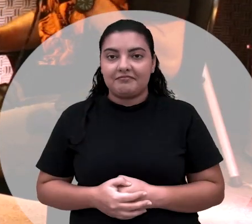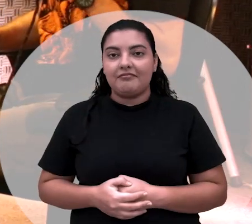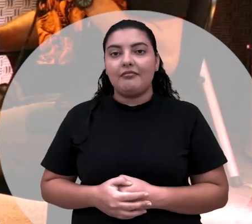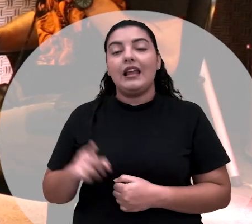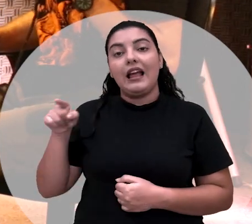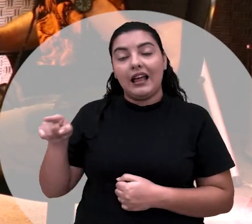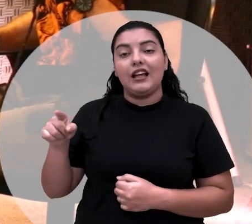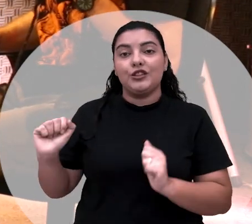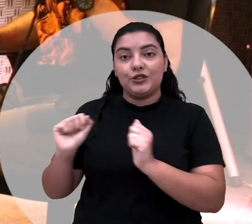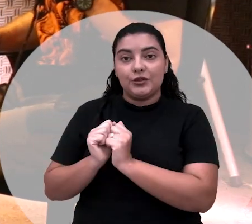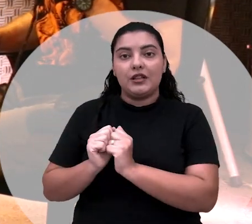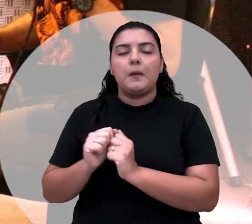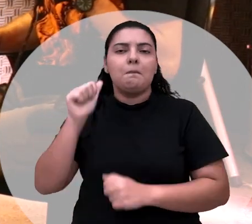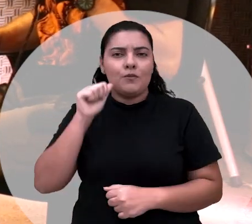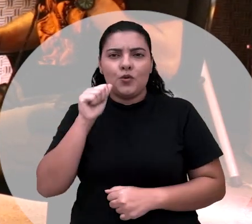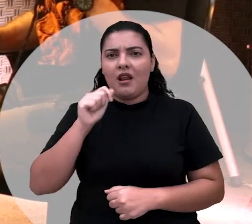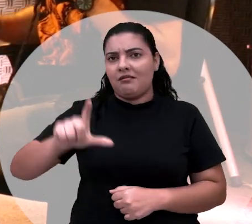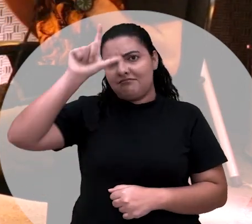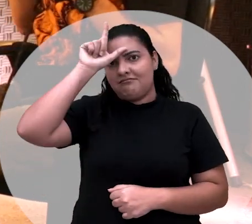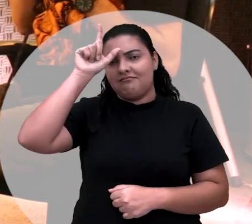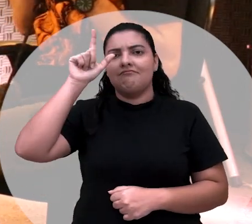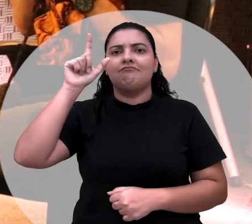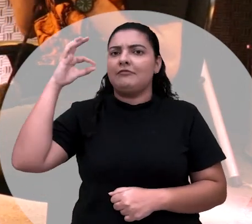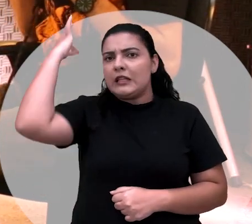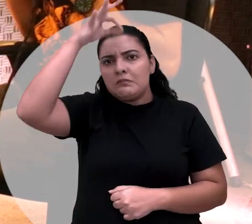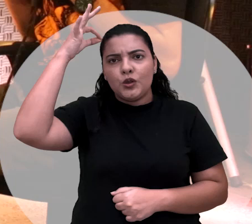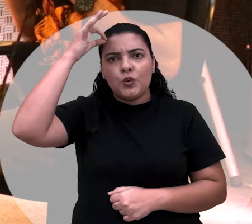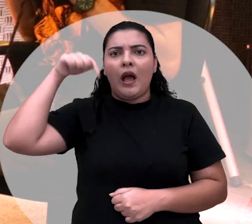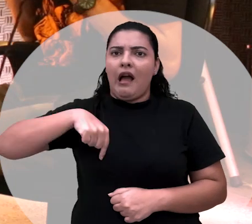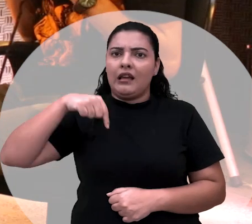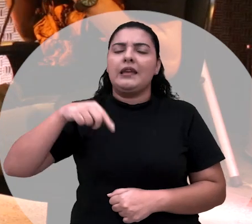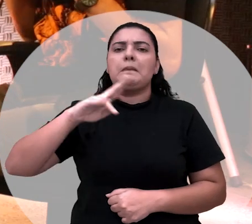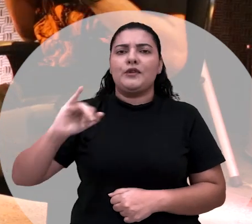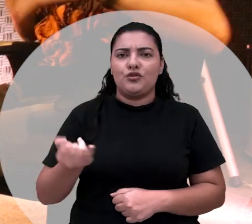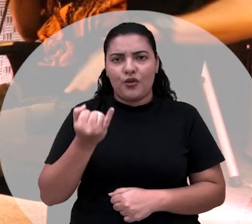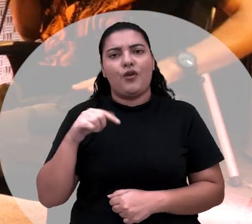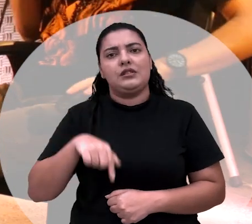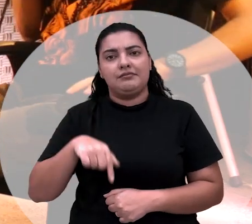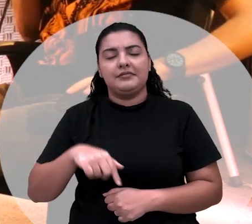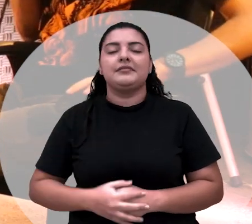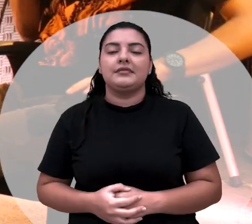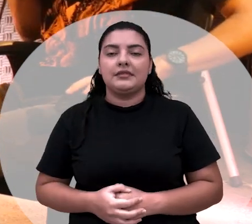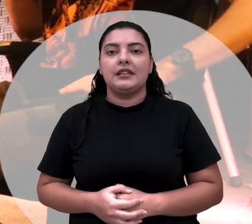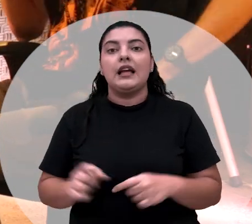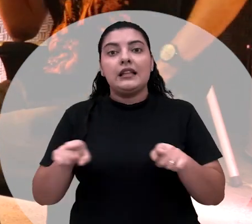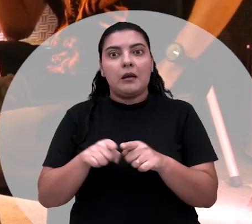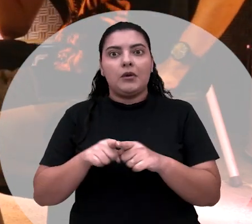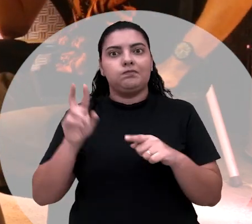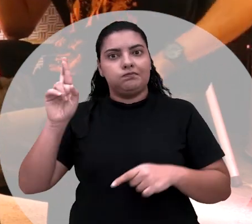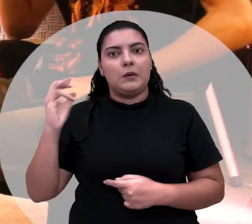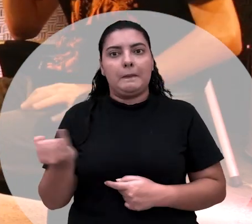nosso lado, uma grande mulher, uma liderança espiritual também aqui do bairro, do território do Grande Bom Jardim, também do movimento.